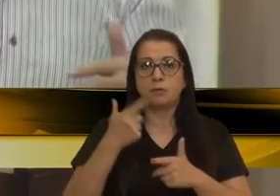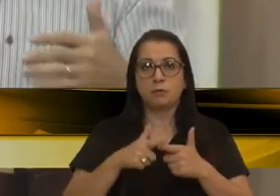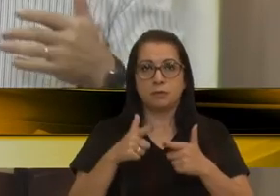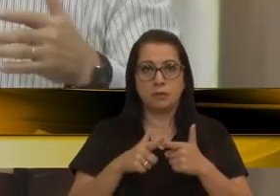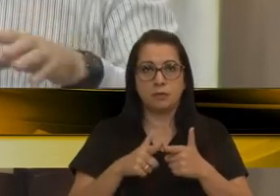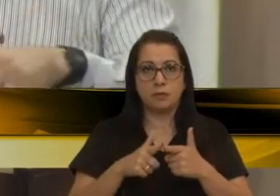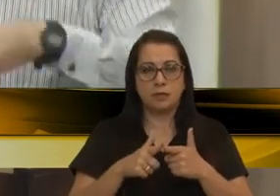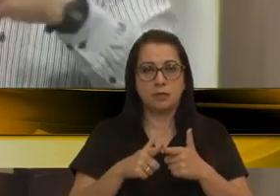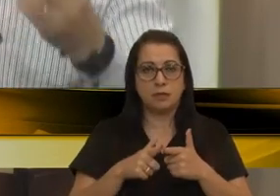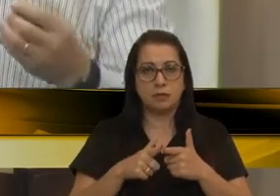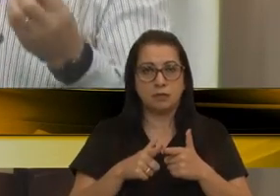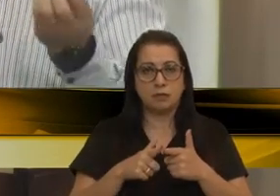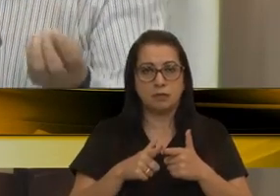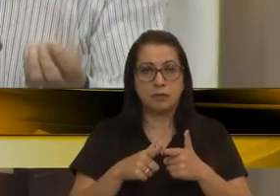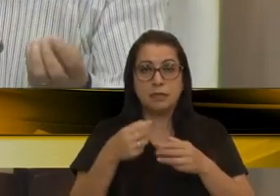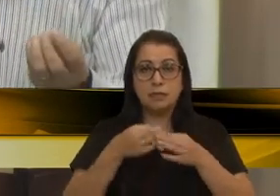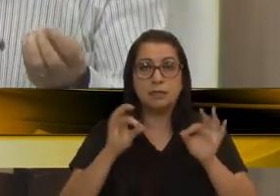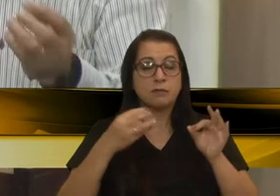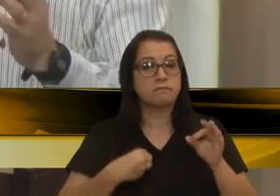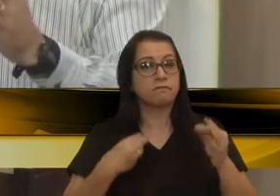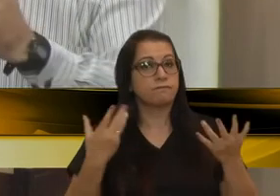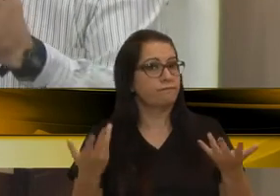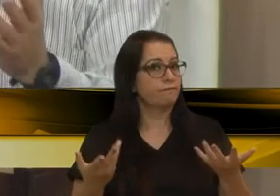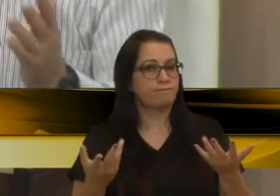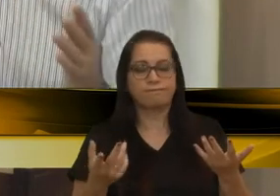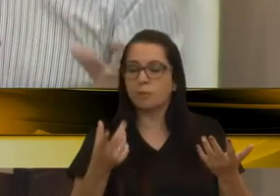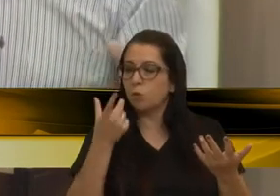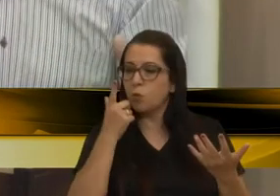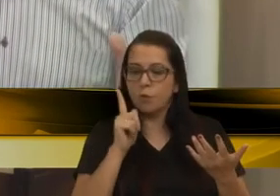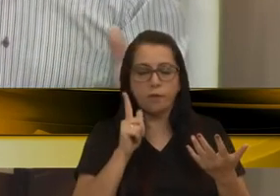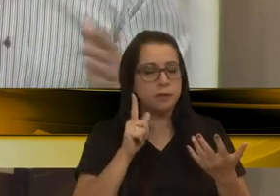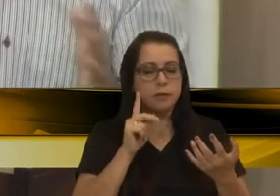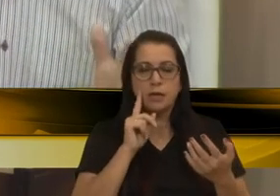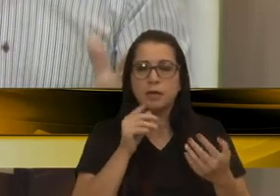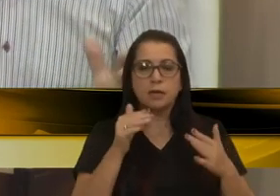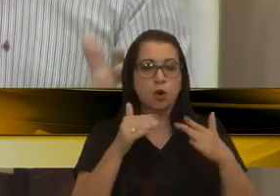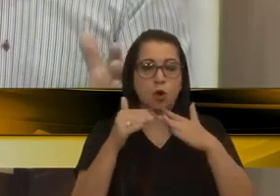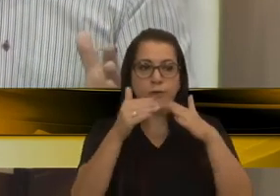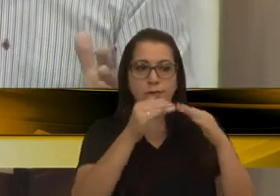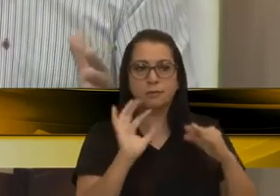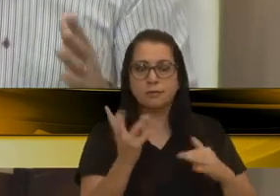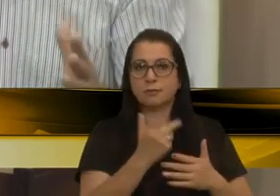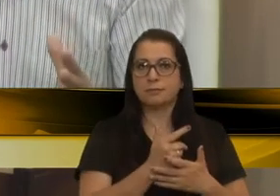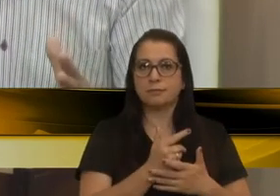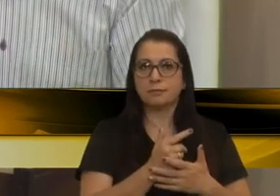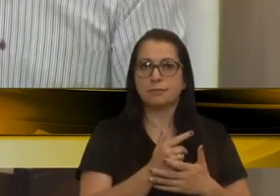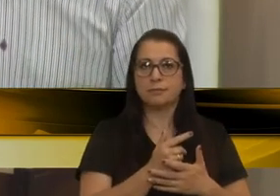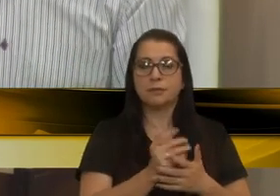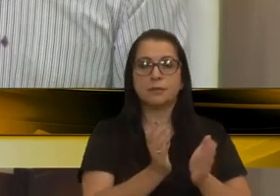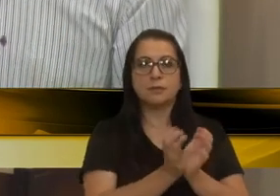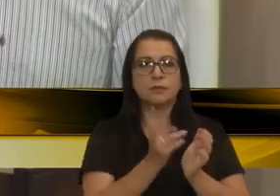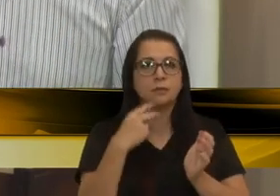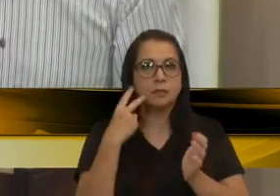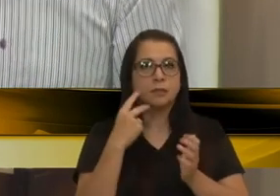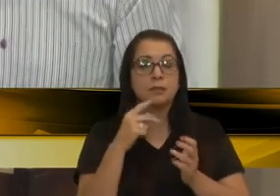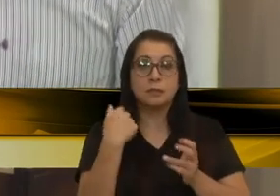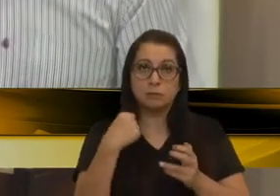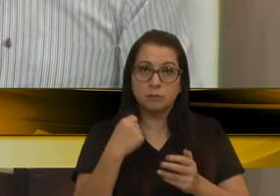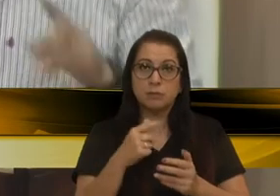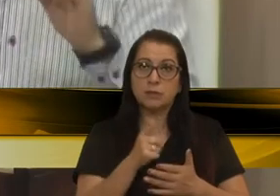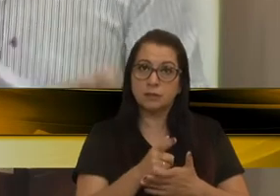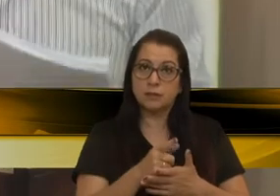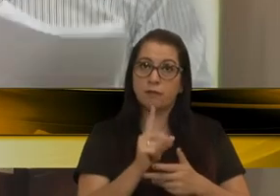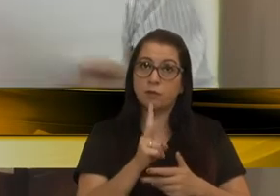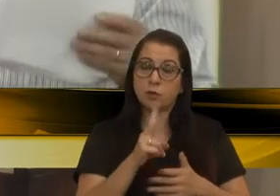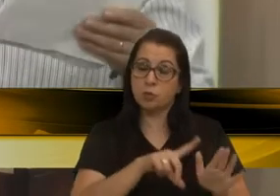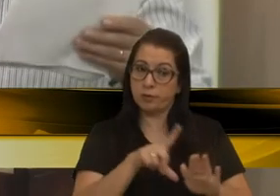problema de salvar vidas, não chega a denominador nenhum. Mas, colegas vereadores, se precisar, olha,